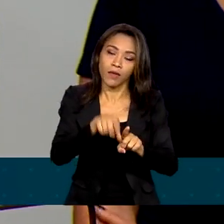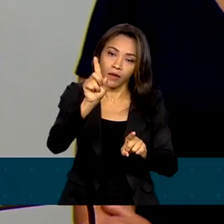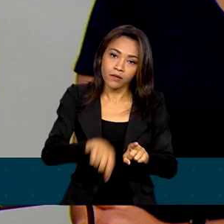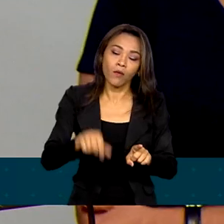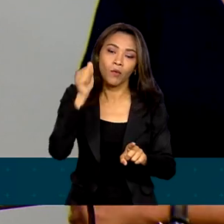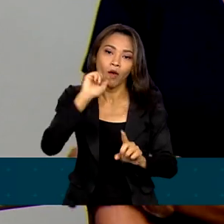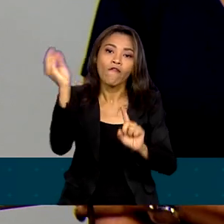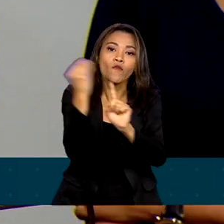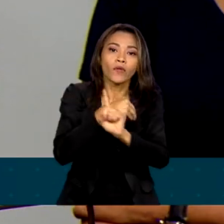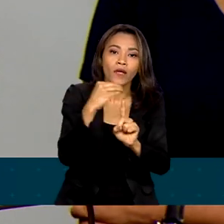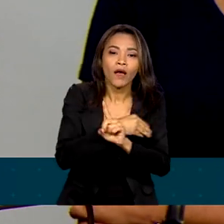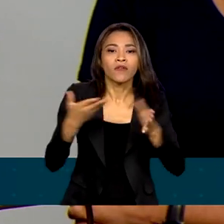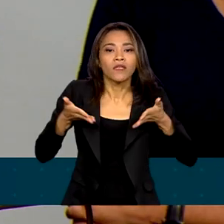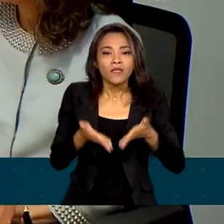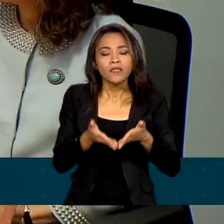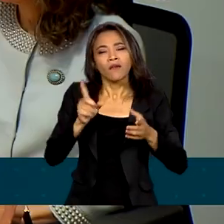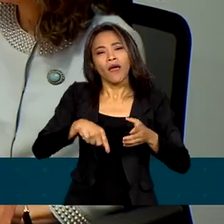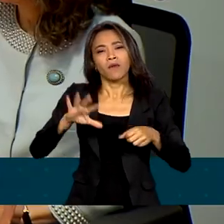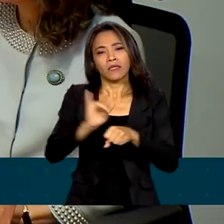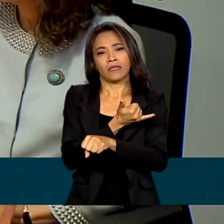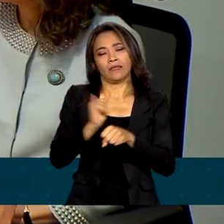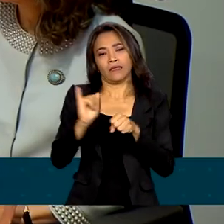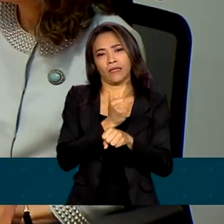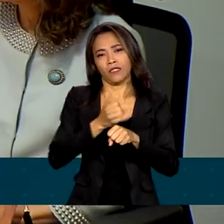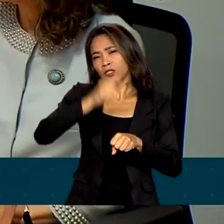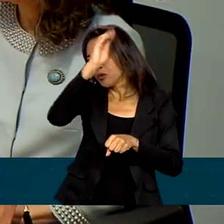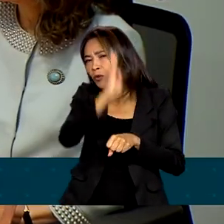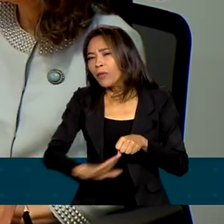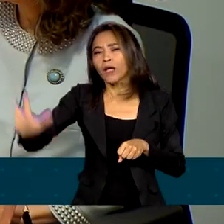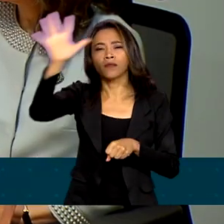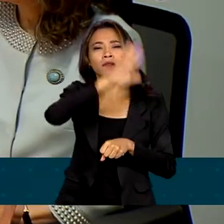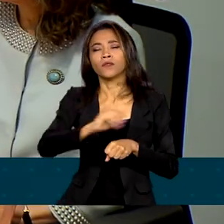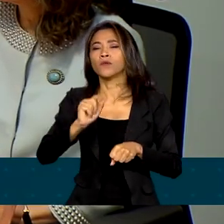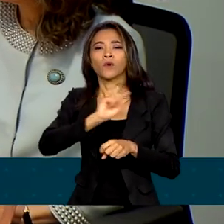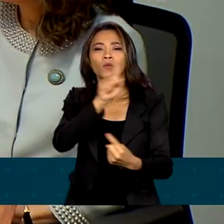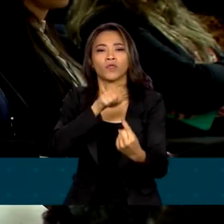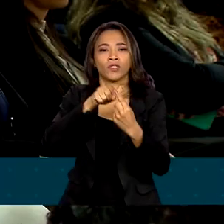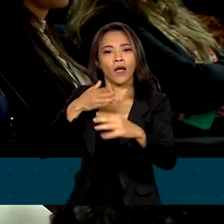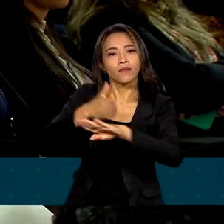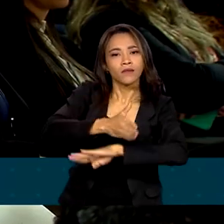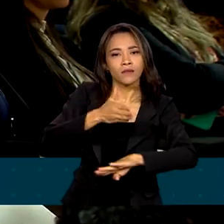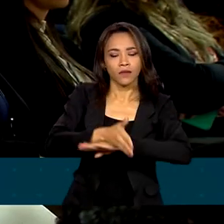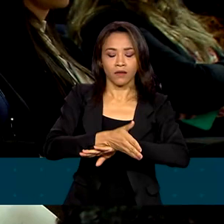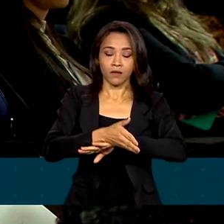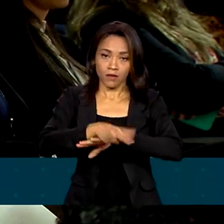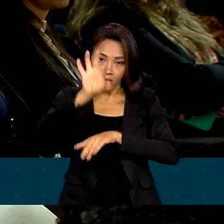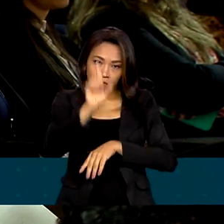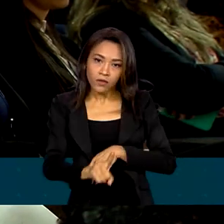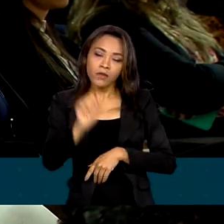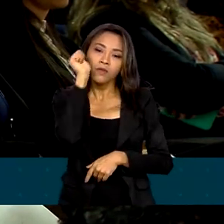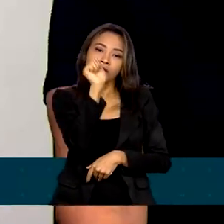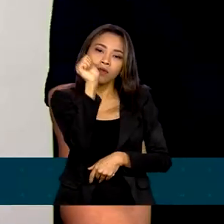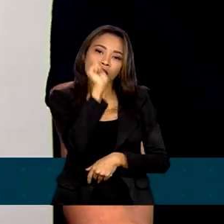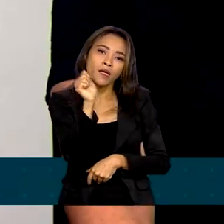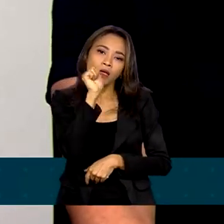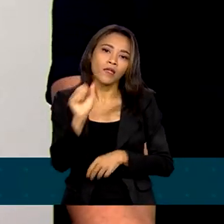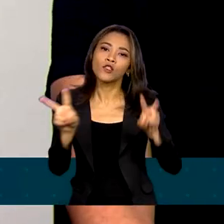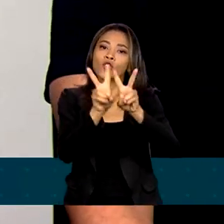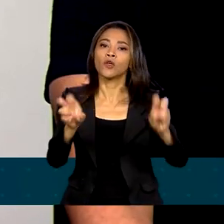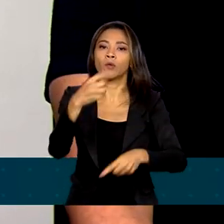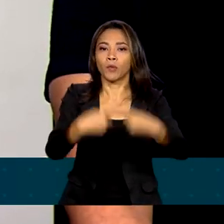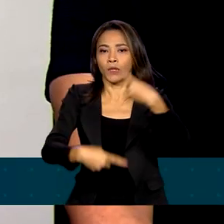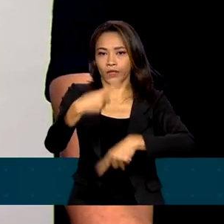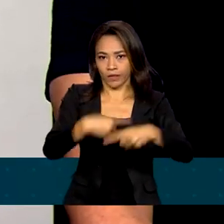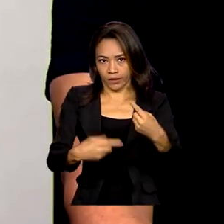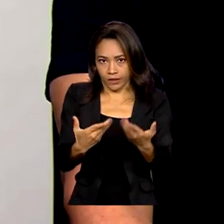parte da estratégia nacional de acesso a direitos para mulheres na política sobre drogas. Mulheres que